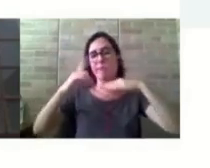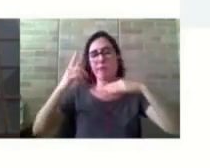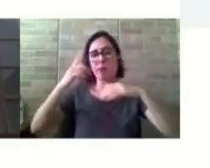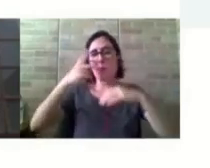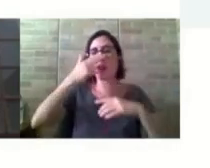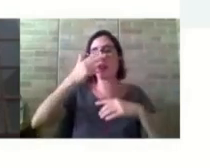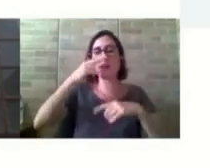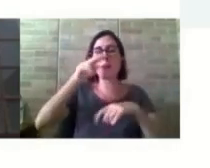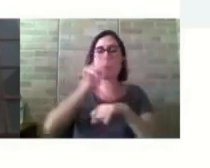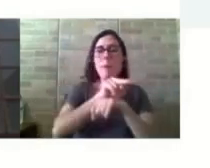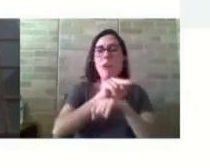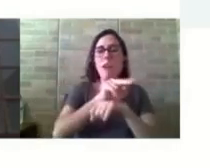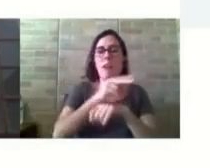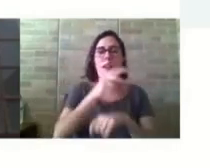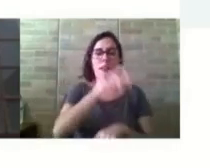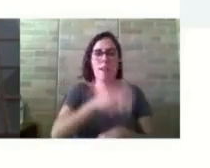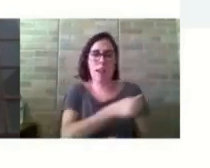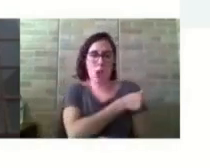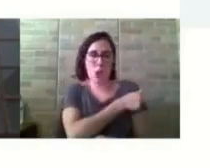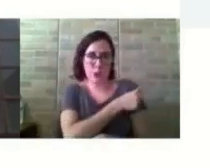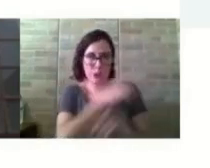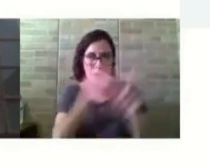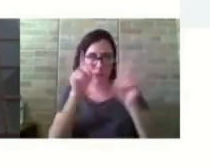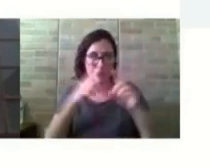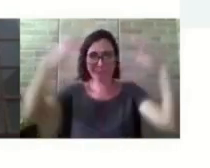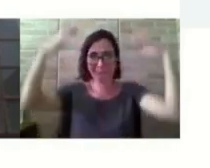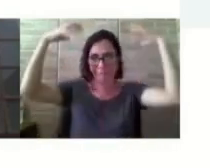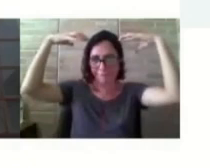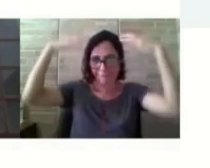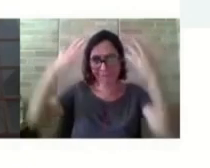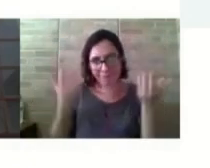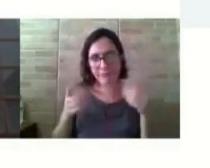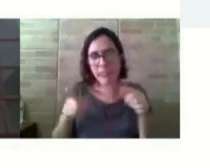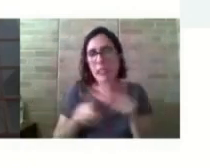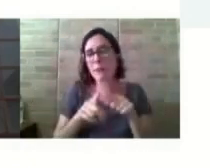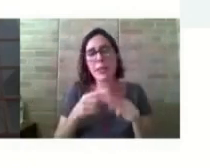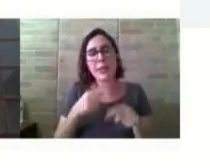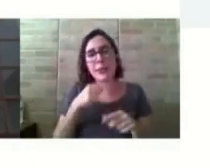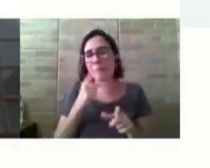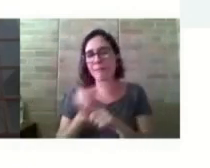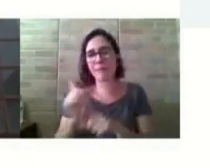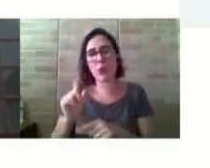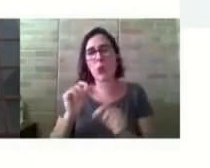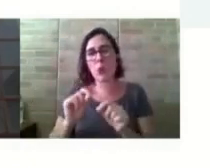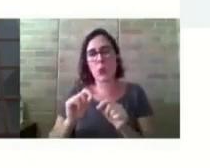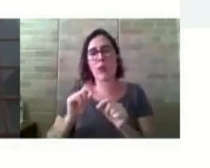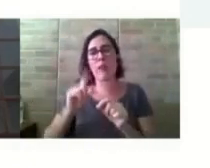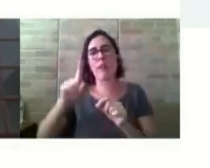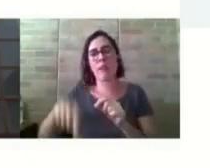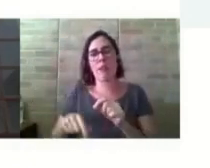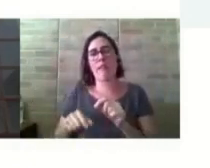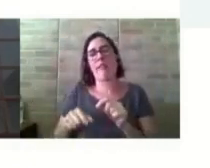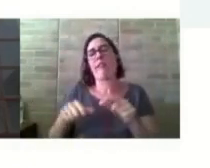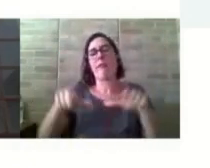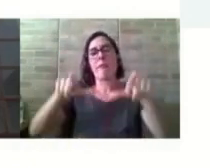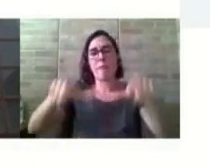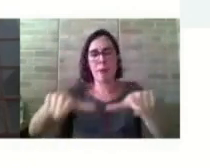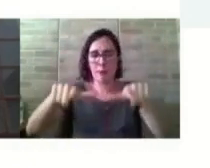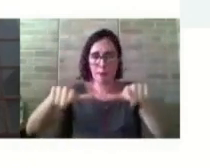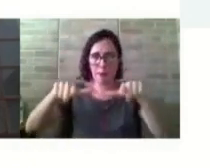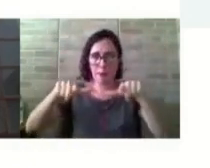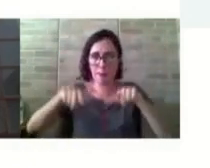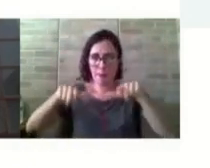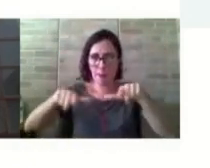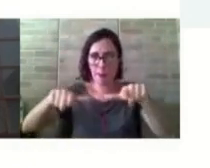Não foi encontrado pisos em algumas rotas, né? Ou eles eram lisos, estavam com buraco, com água